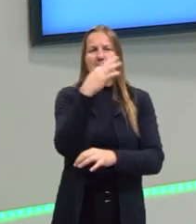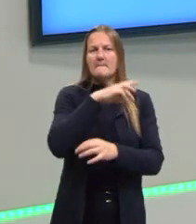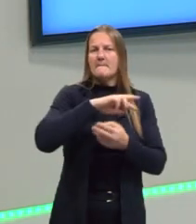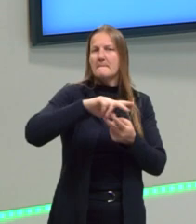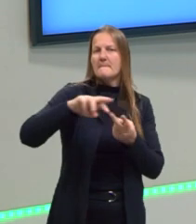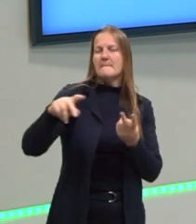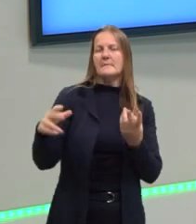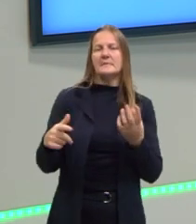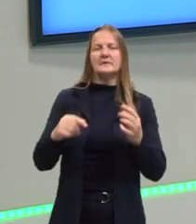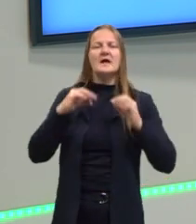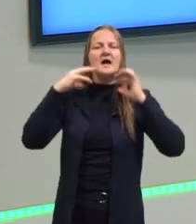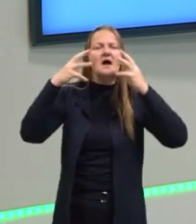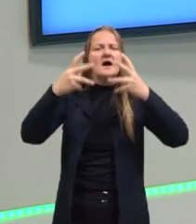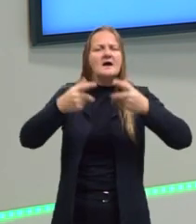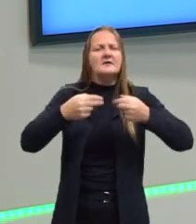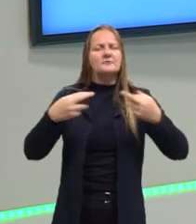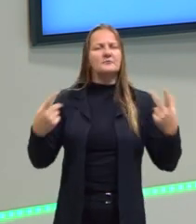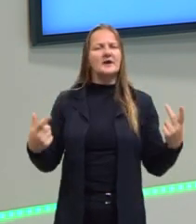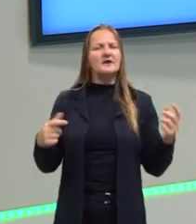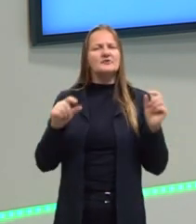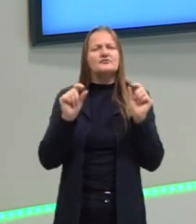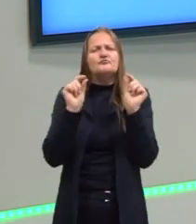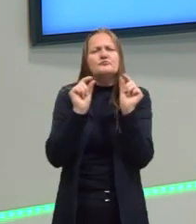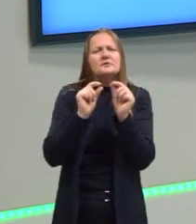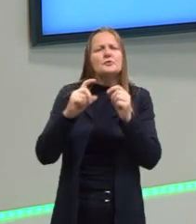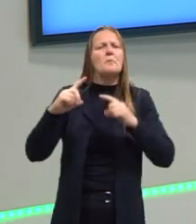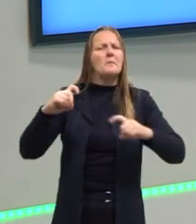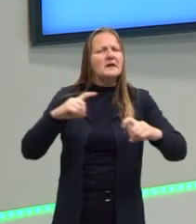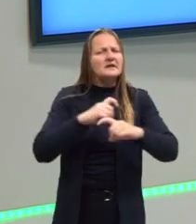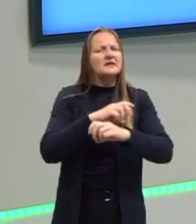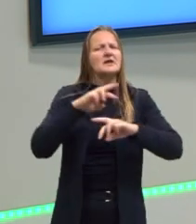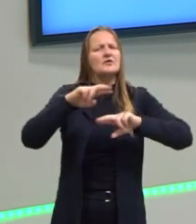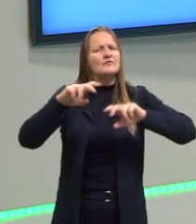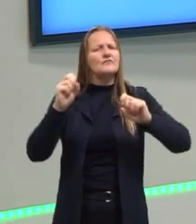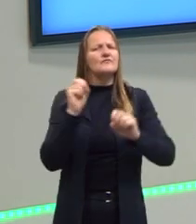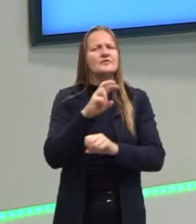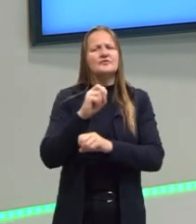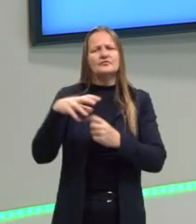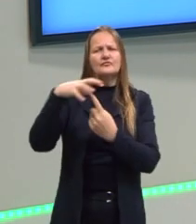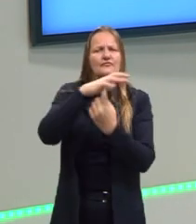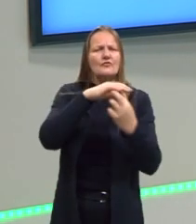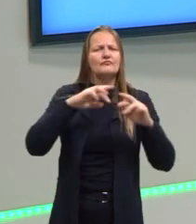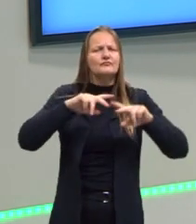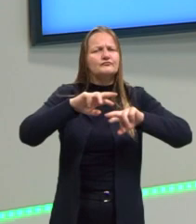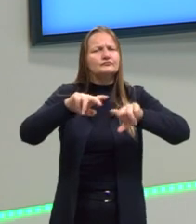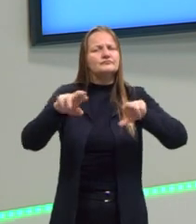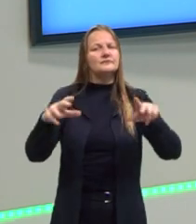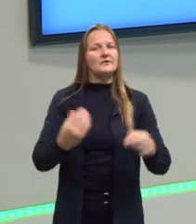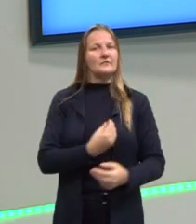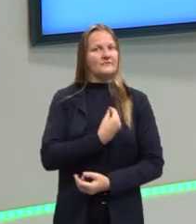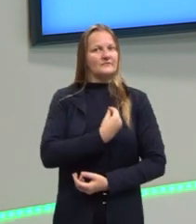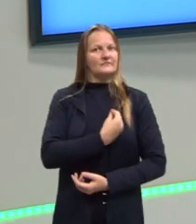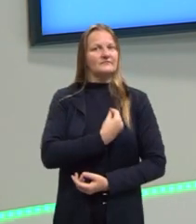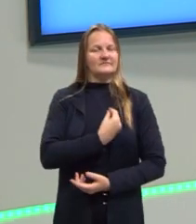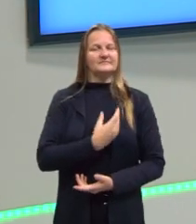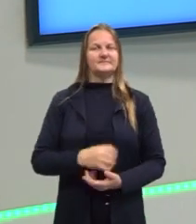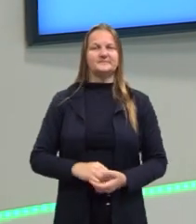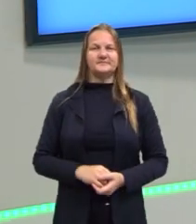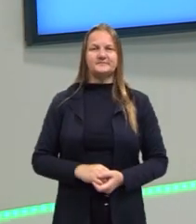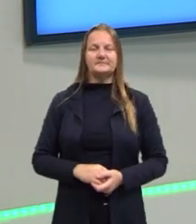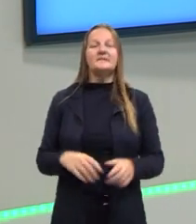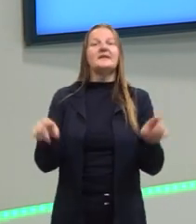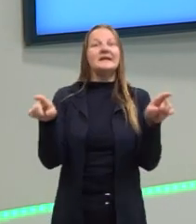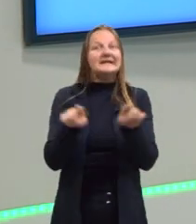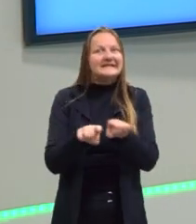micro-organismos. Certo? Então, as mutações são importantíssimas para a vida. E